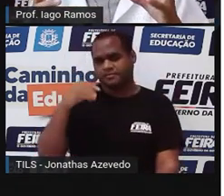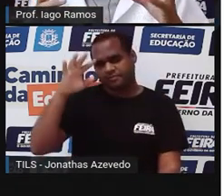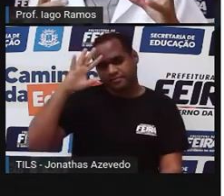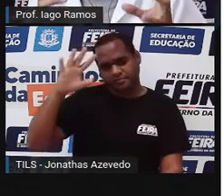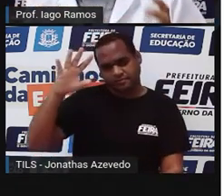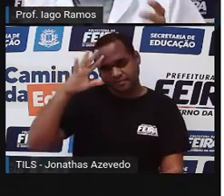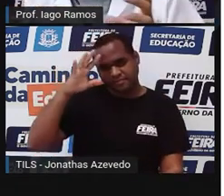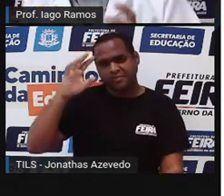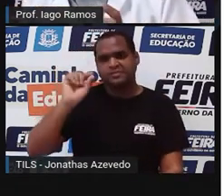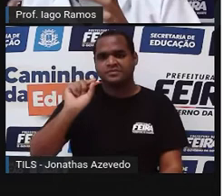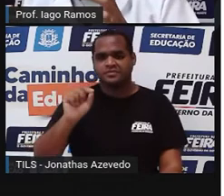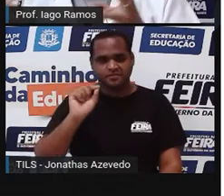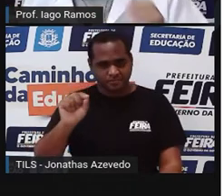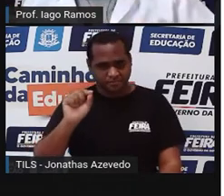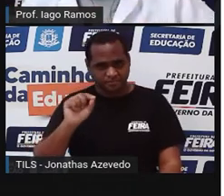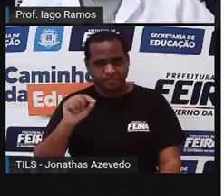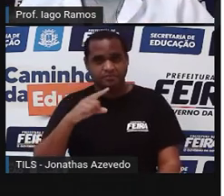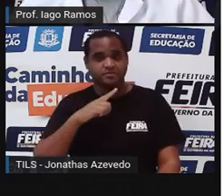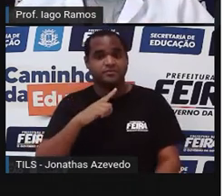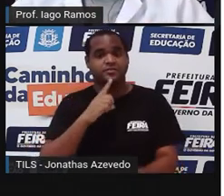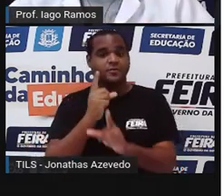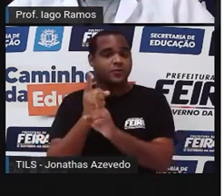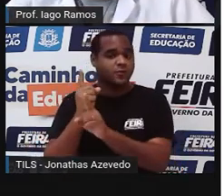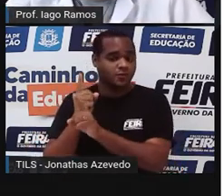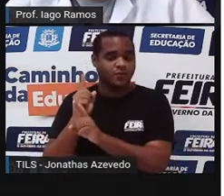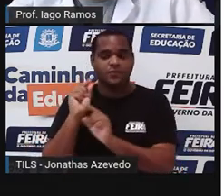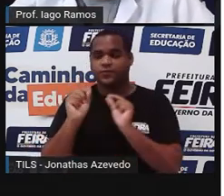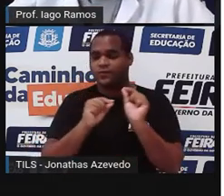em como encontrar a área desse losango.